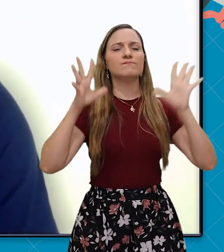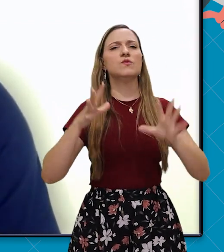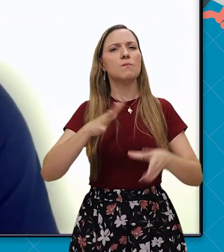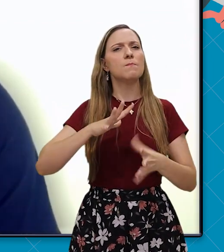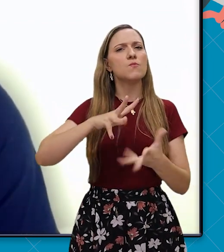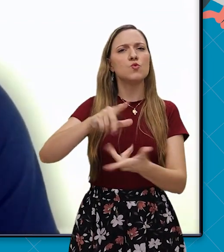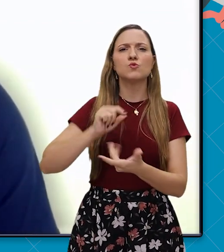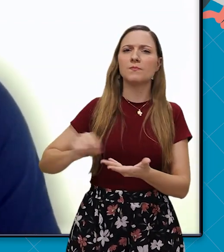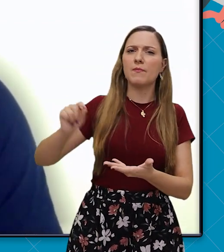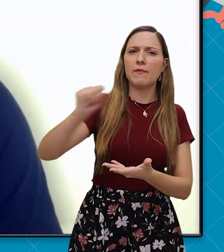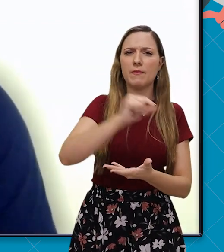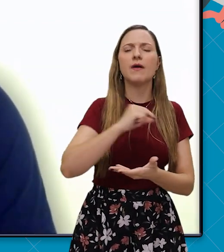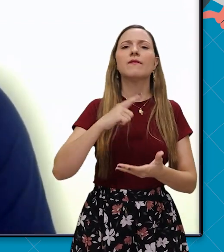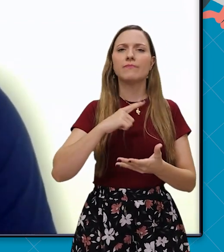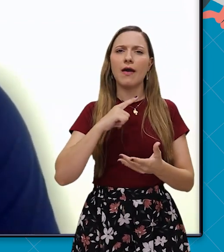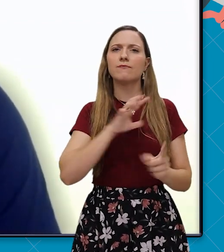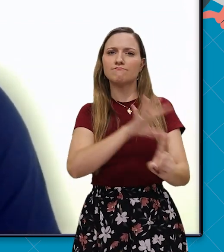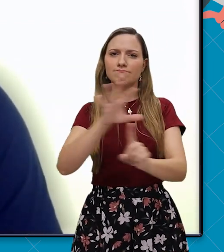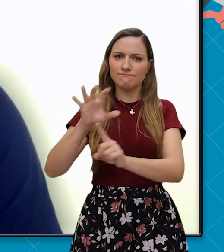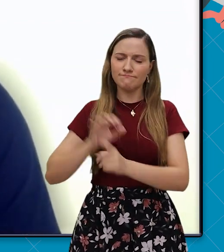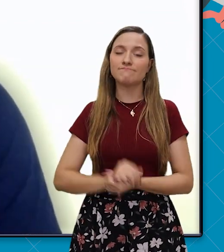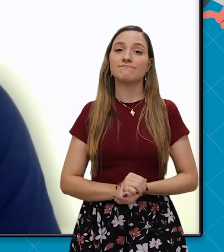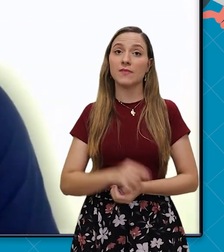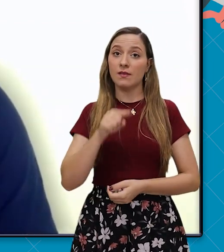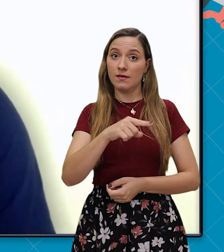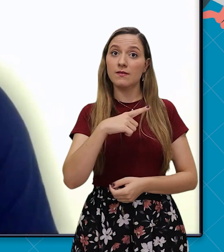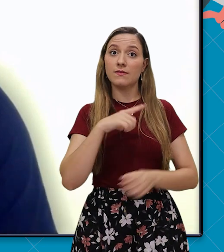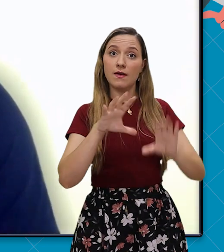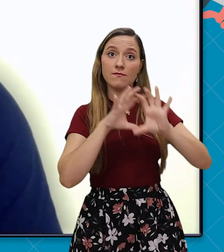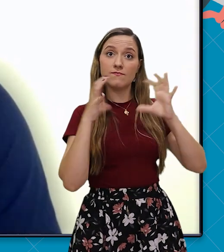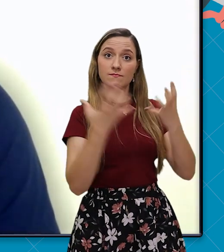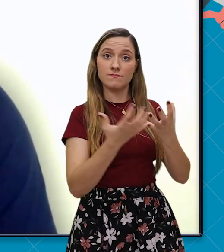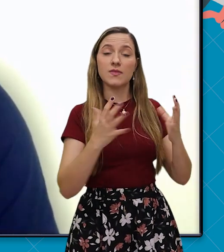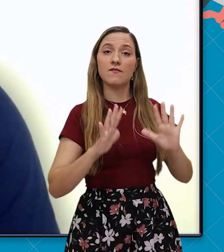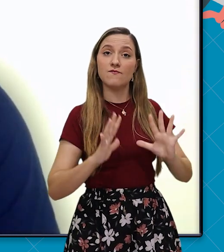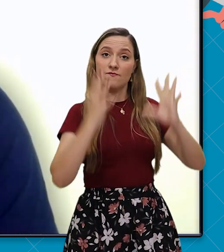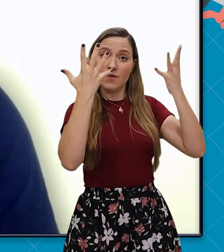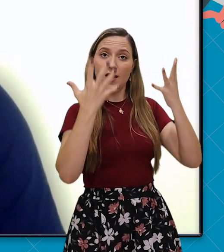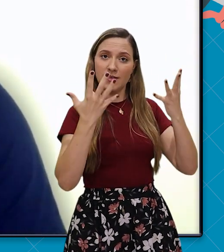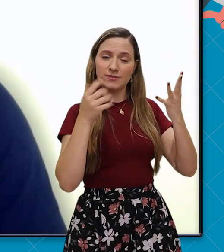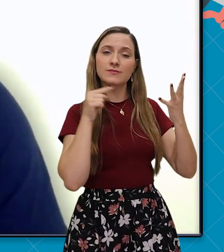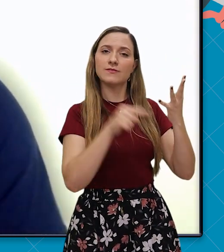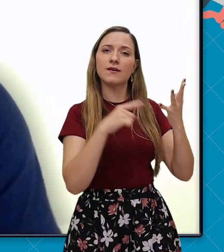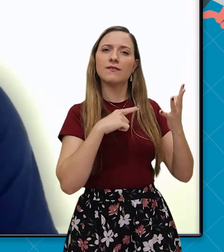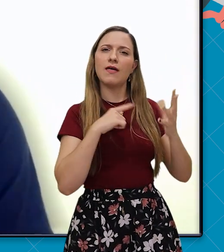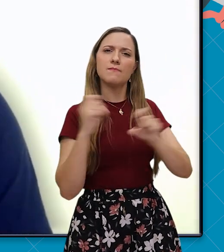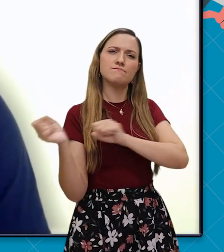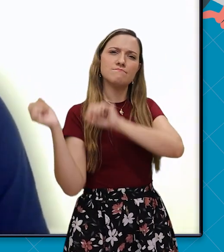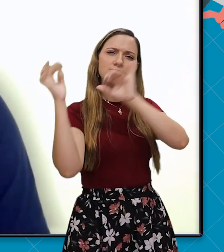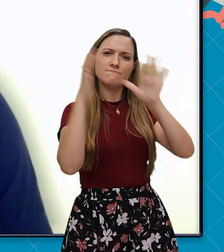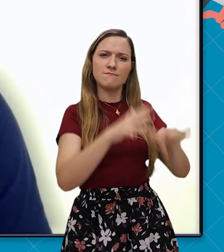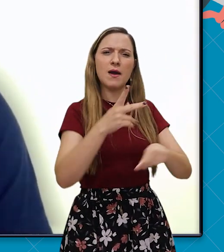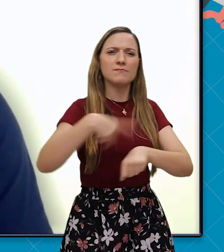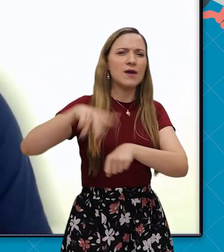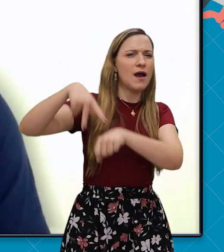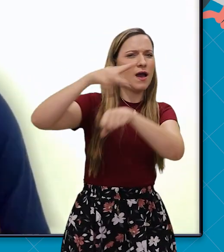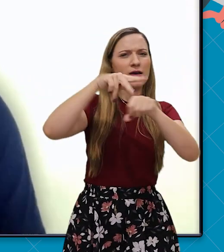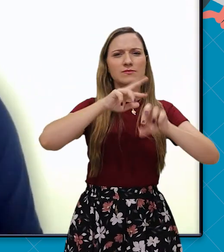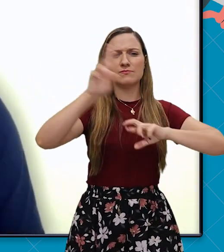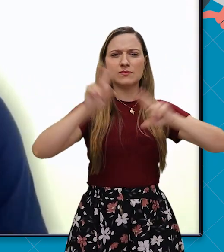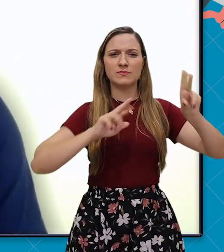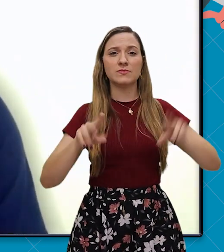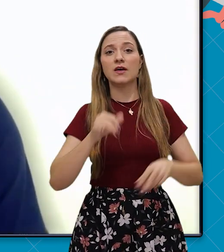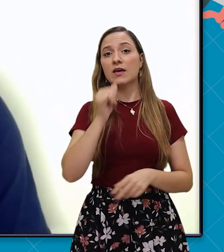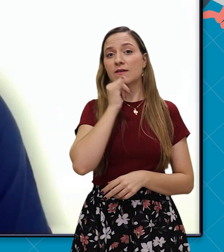no resto do mundo. Neste festival, participaram milhares de estados africanos e da